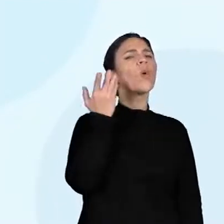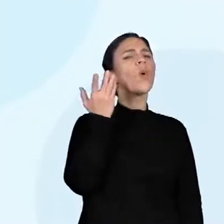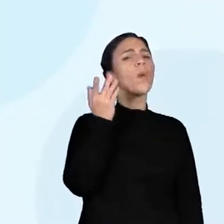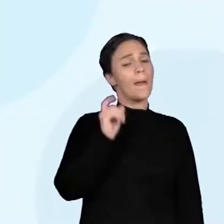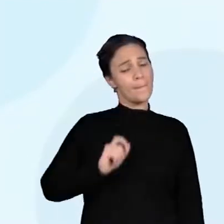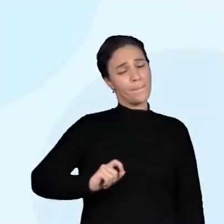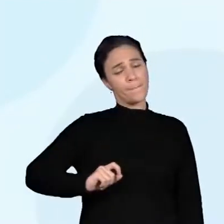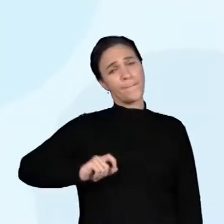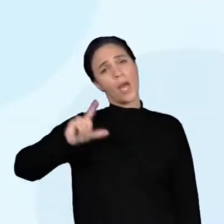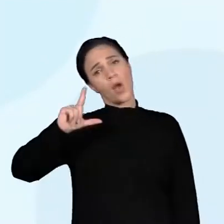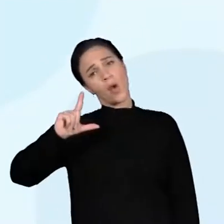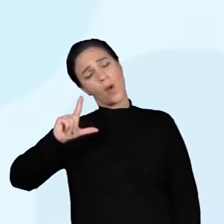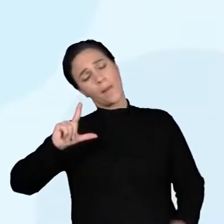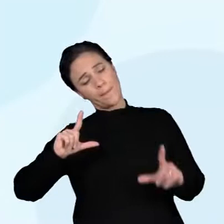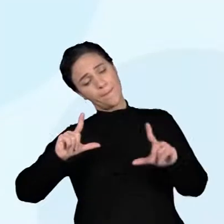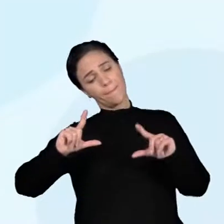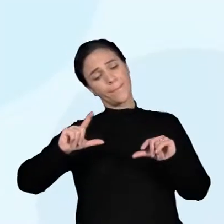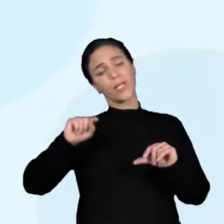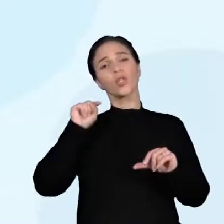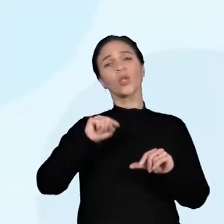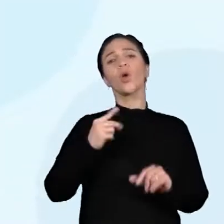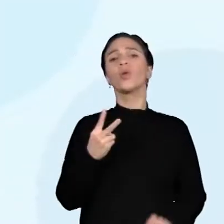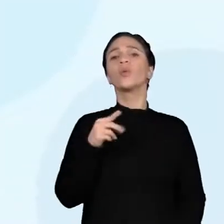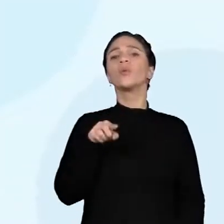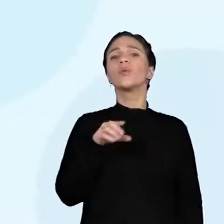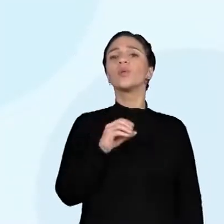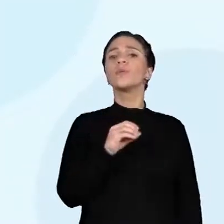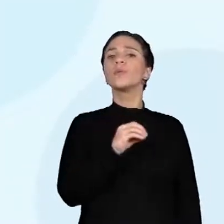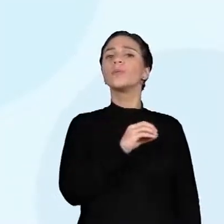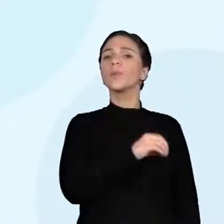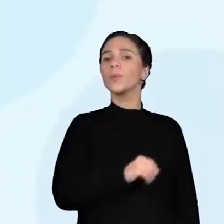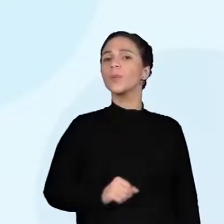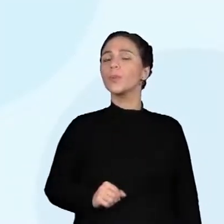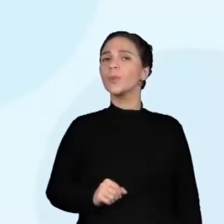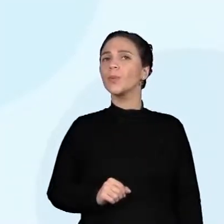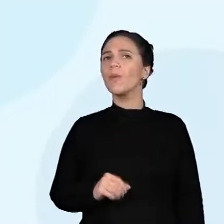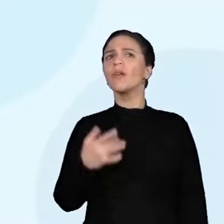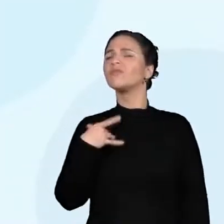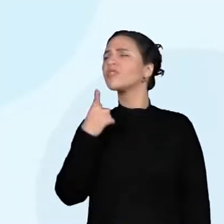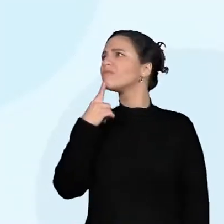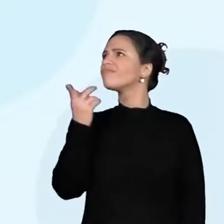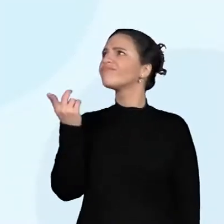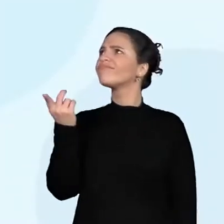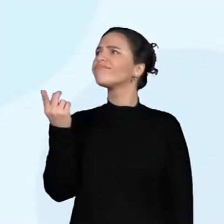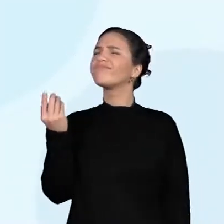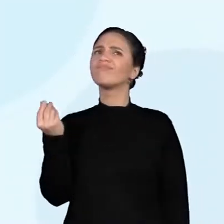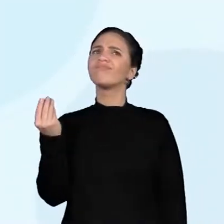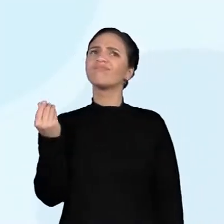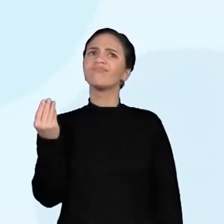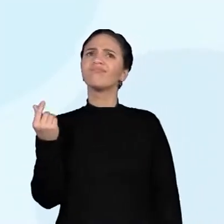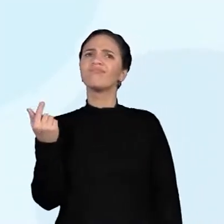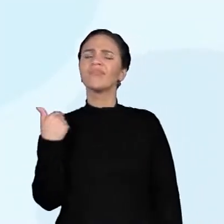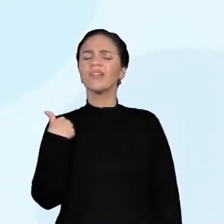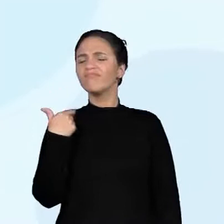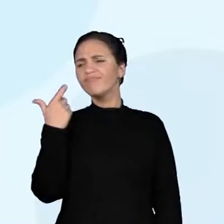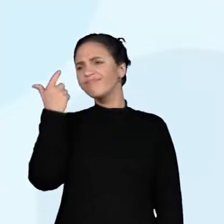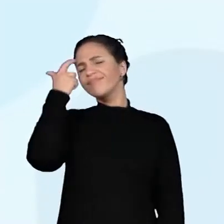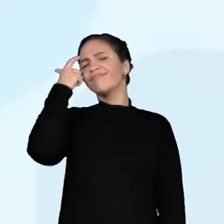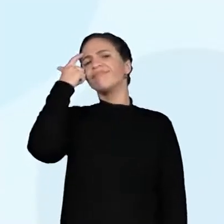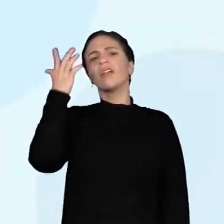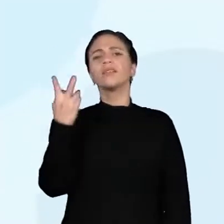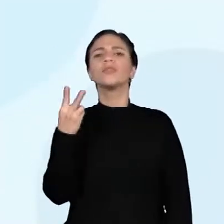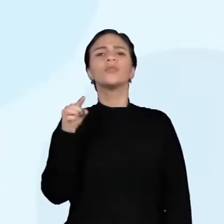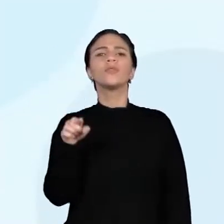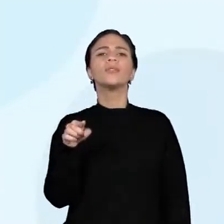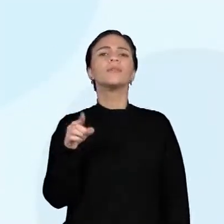que 2.000? Eu estou estimando 2.000. falando, só por te falar, já deu 2.000. Qual